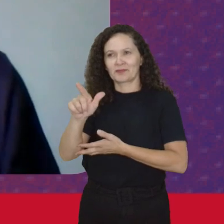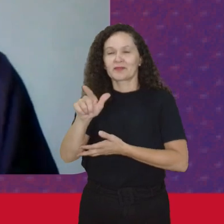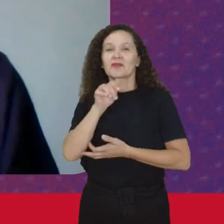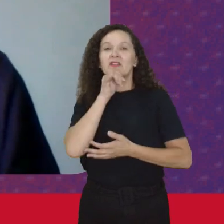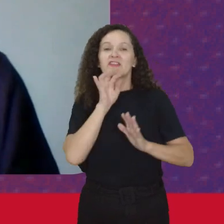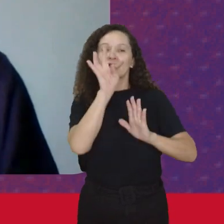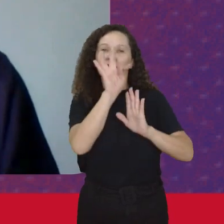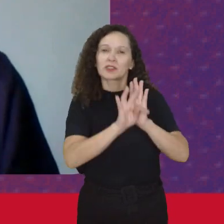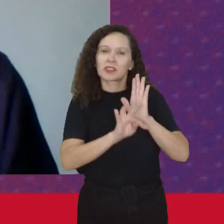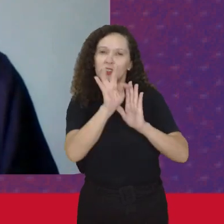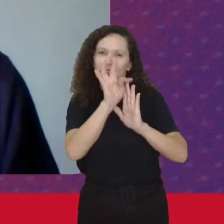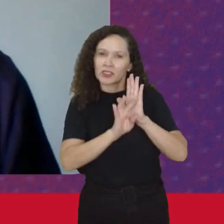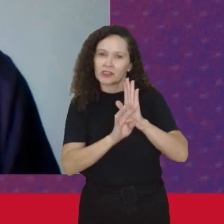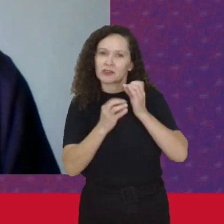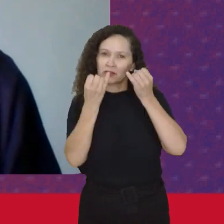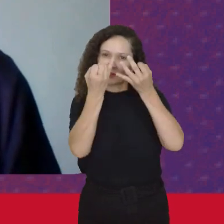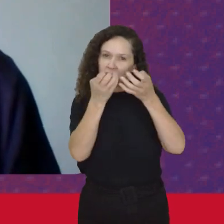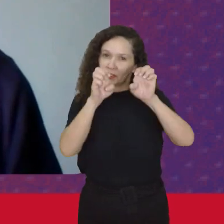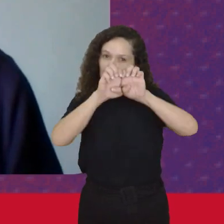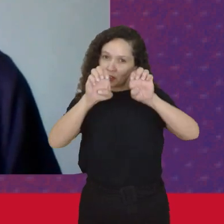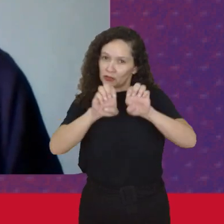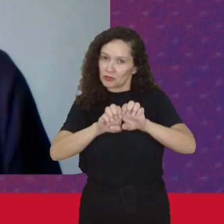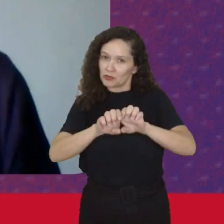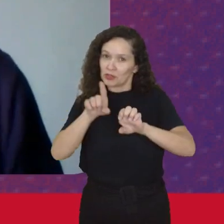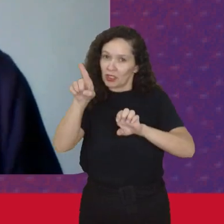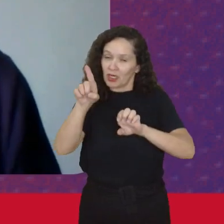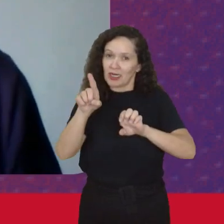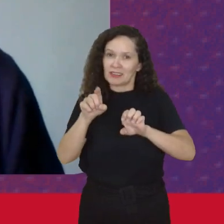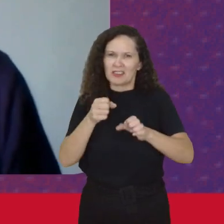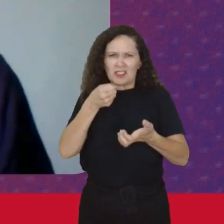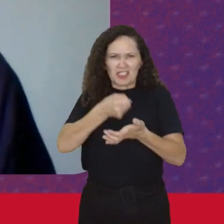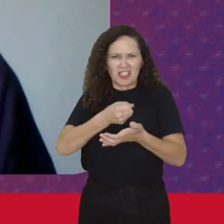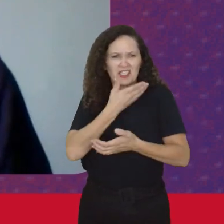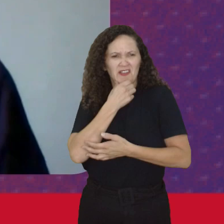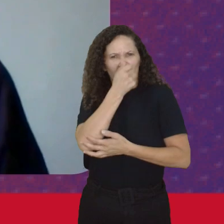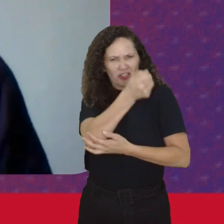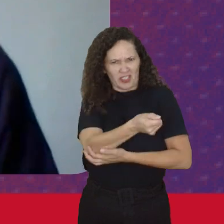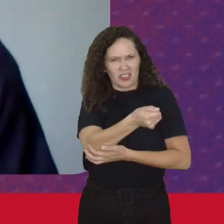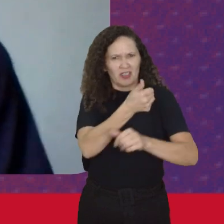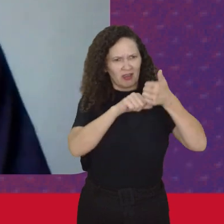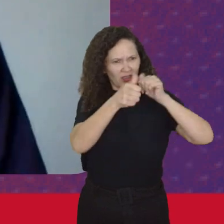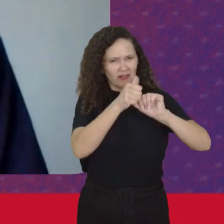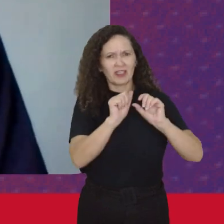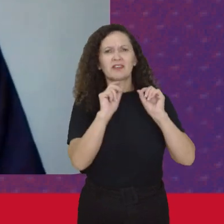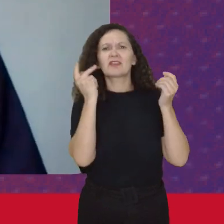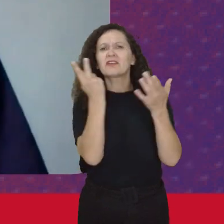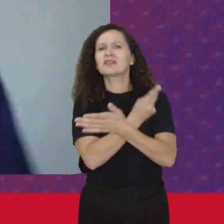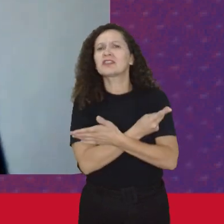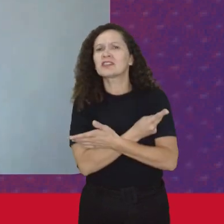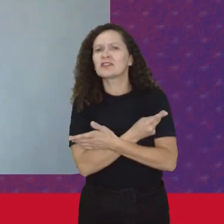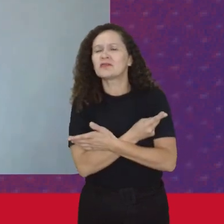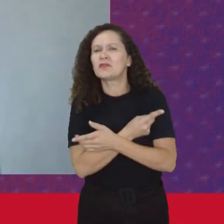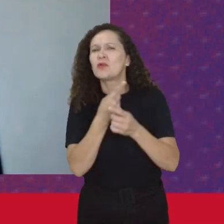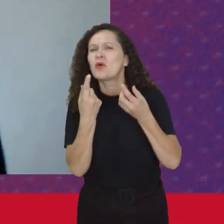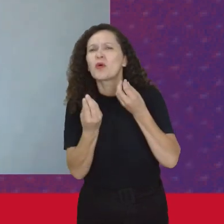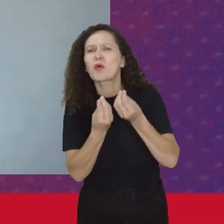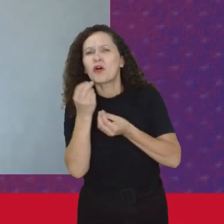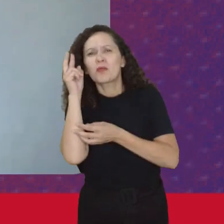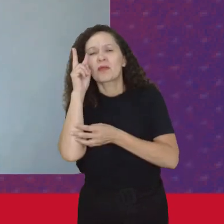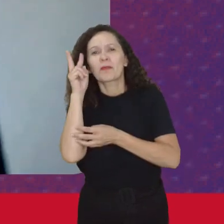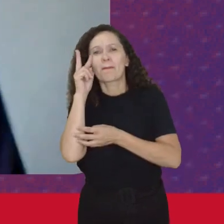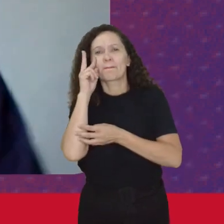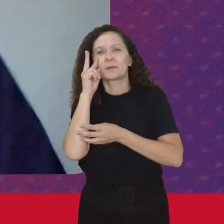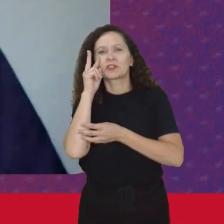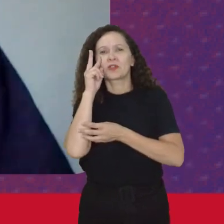tirania Da falta de estruturas Da Joy Freeman Que justamente Analisa Criticamente O que Que esse processo Histórico